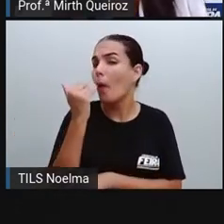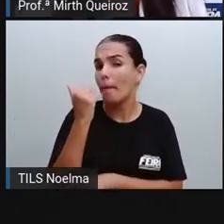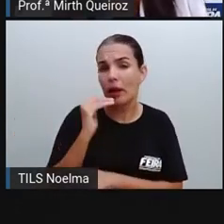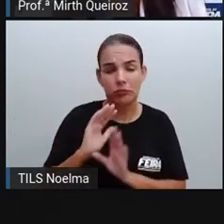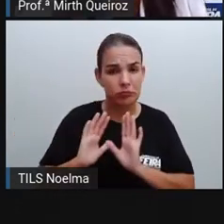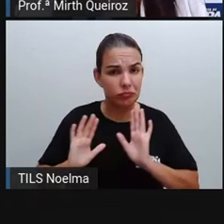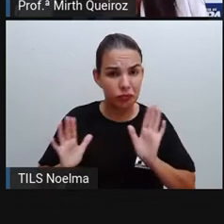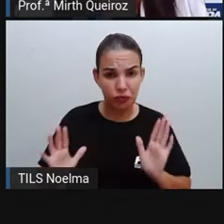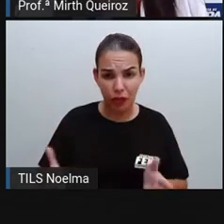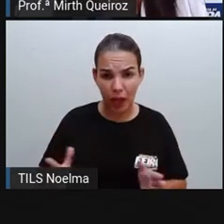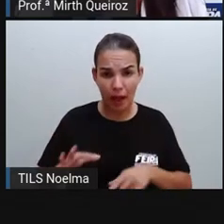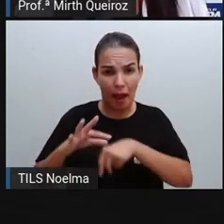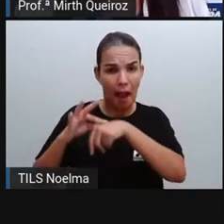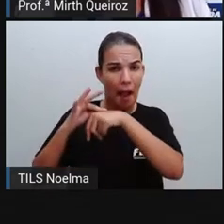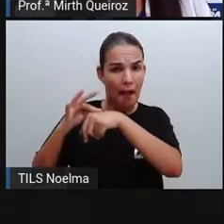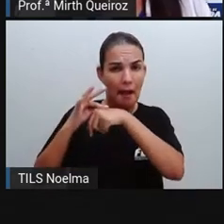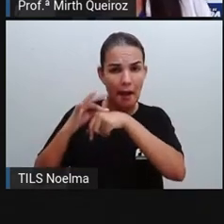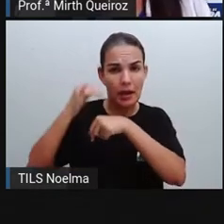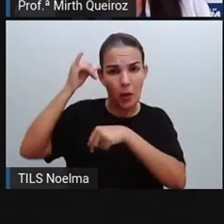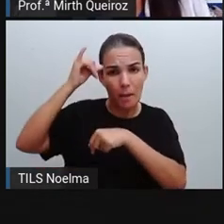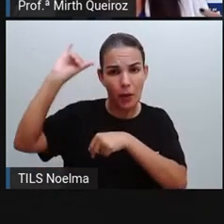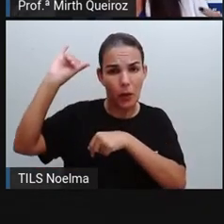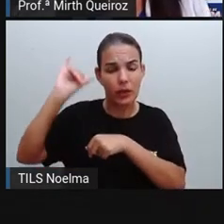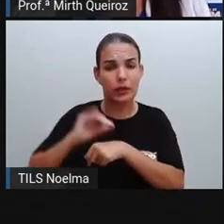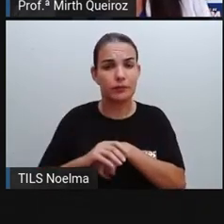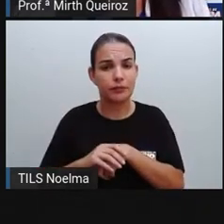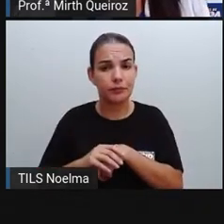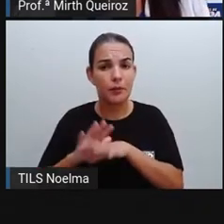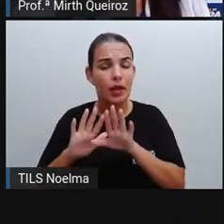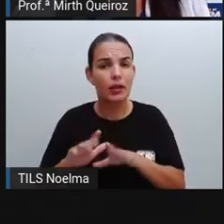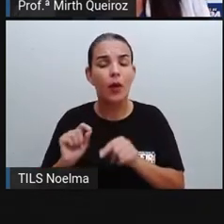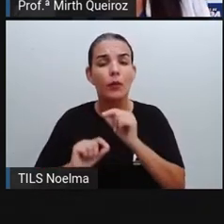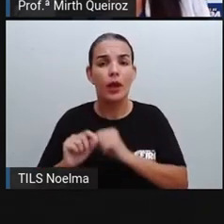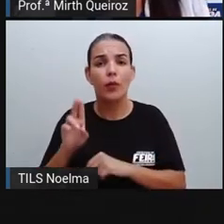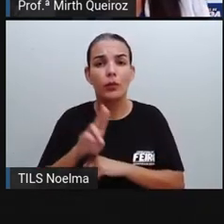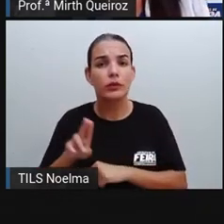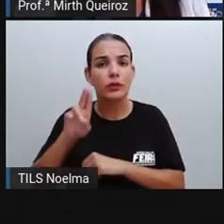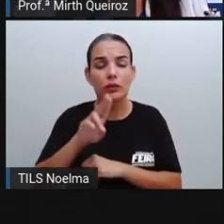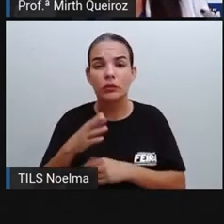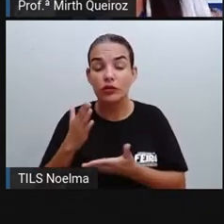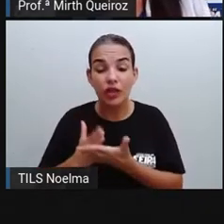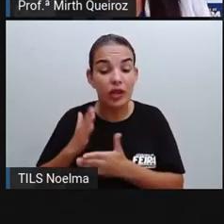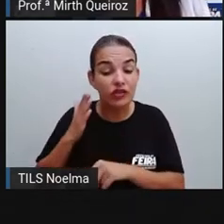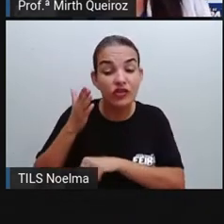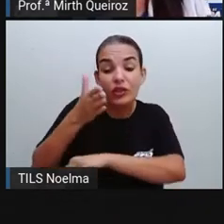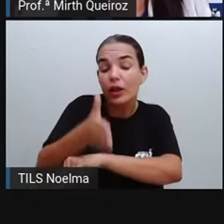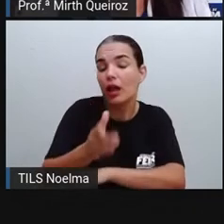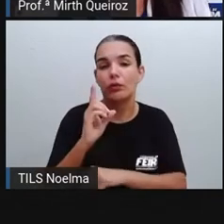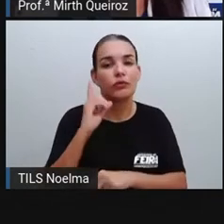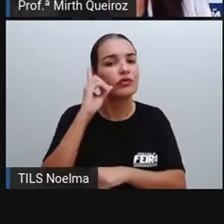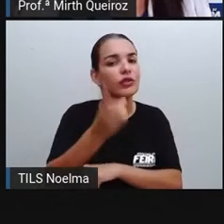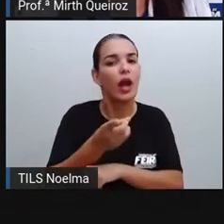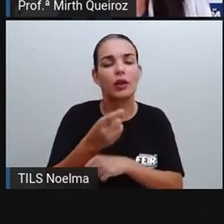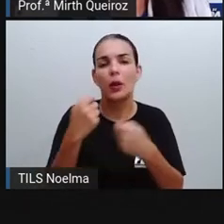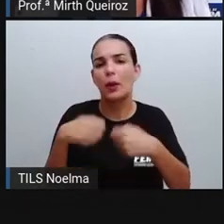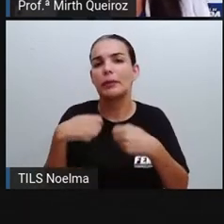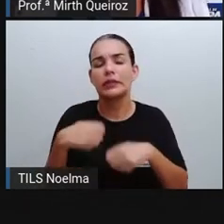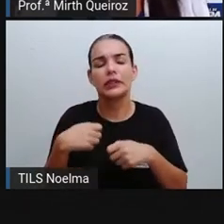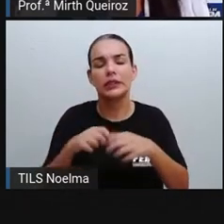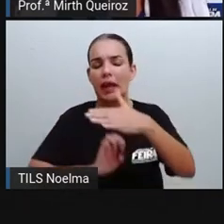neste caso, a carne do boi e eu estou utilizando, neste caso, a matéria-prima diretamente, sem